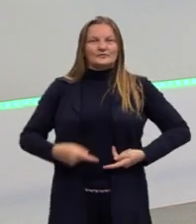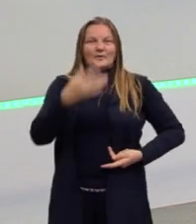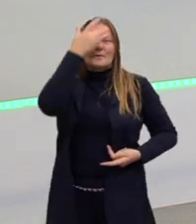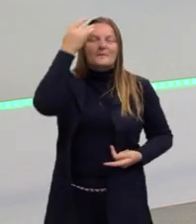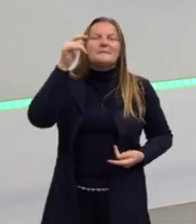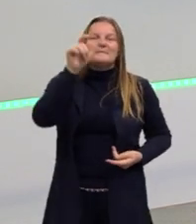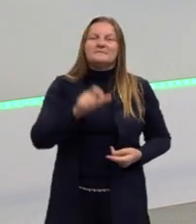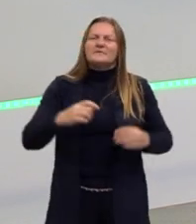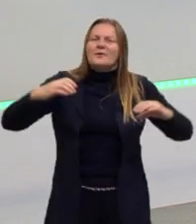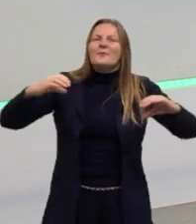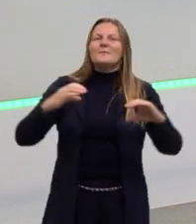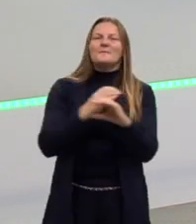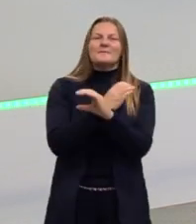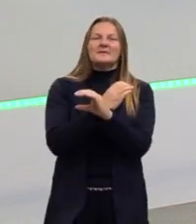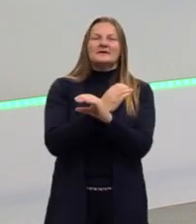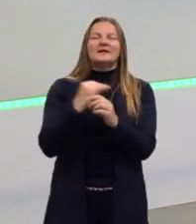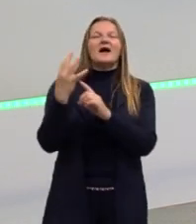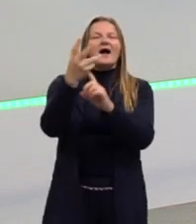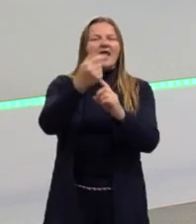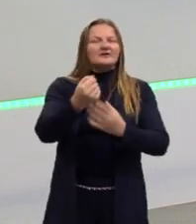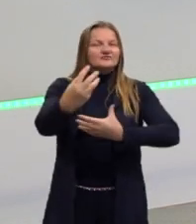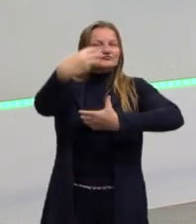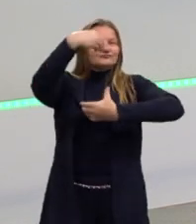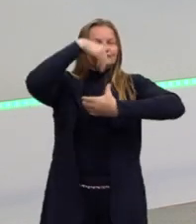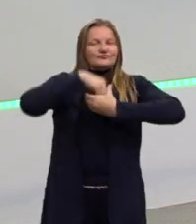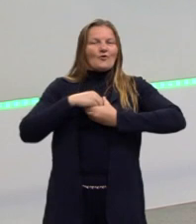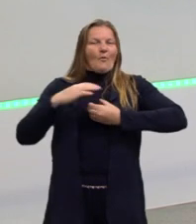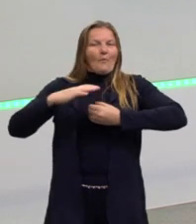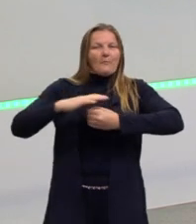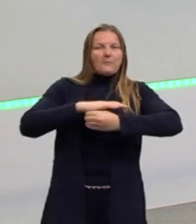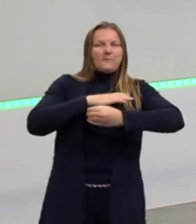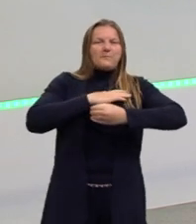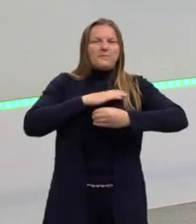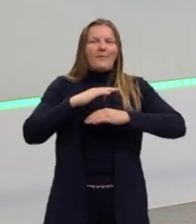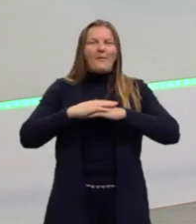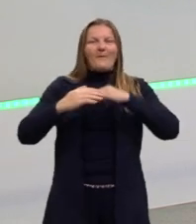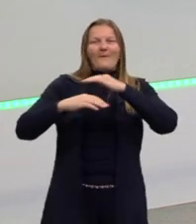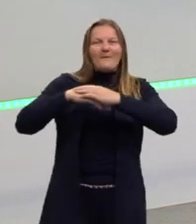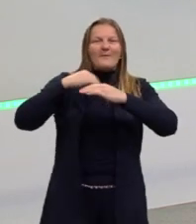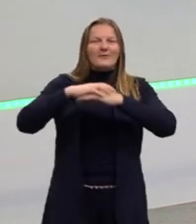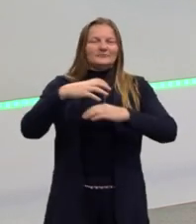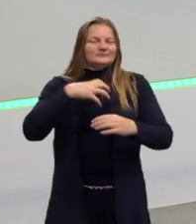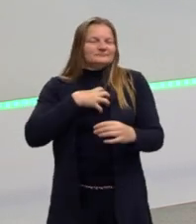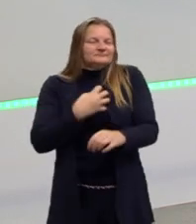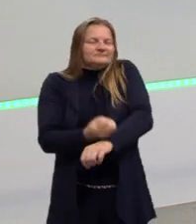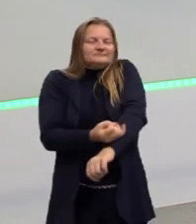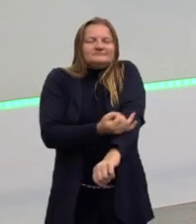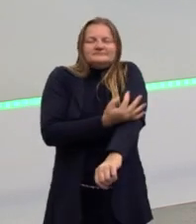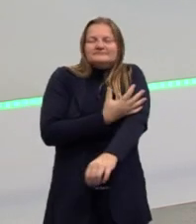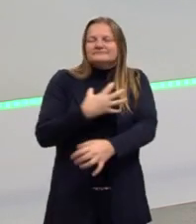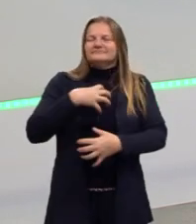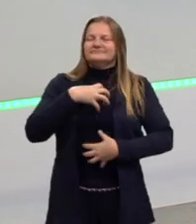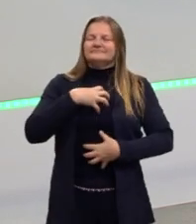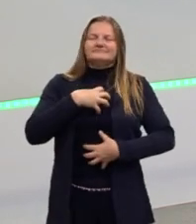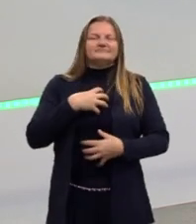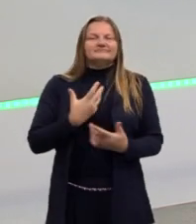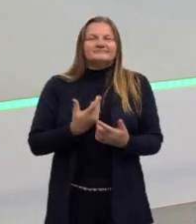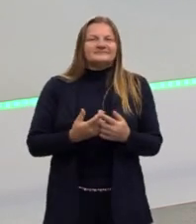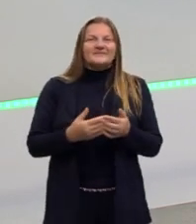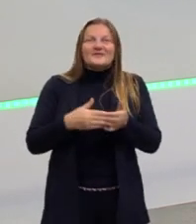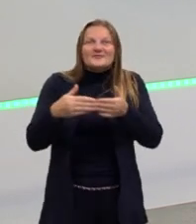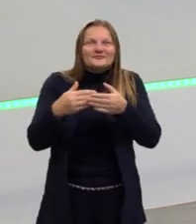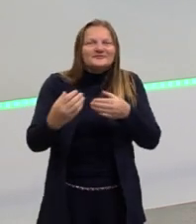E a arte, então, faz esse processo de construção dos sentidos, dos sentimentos,